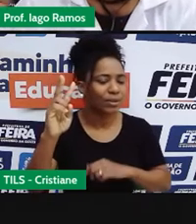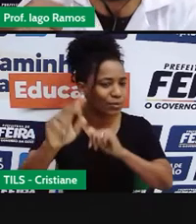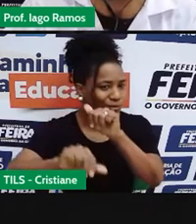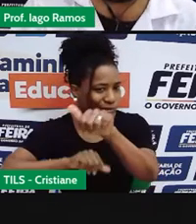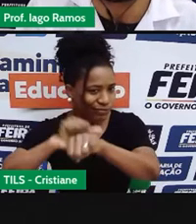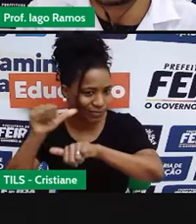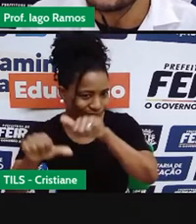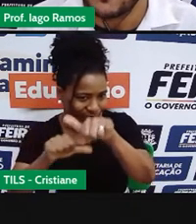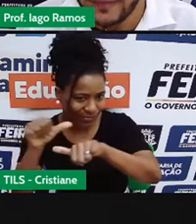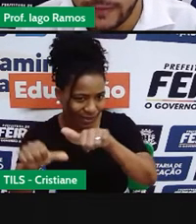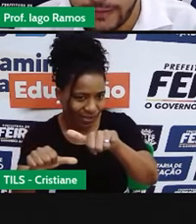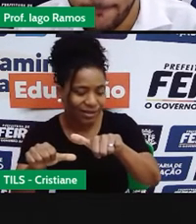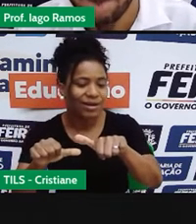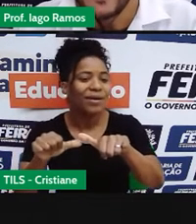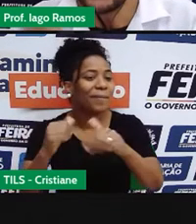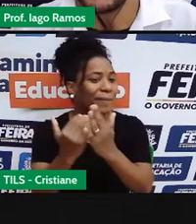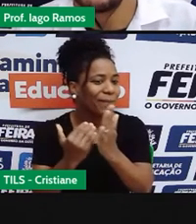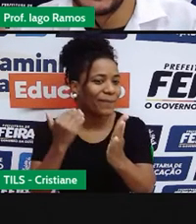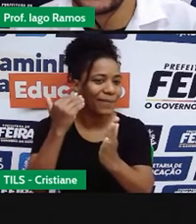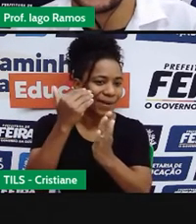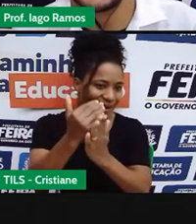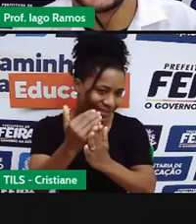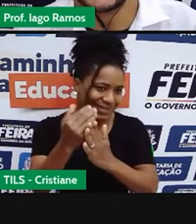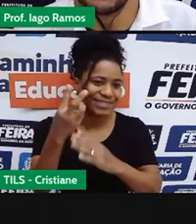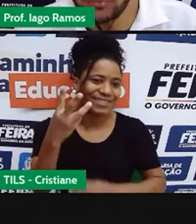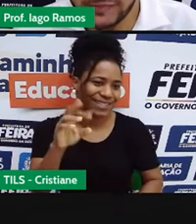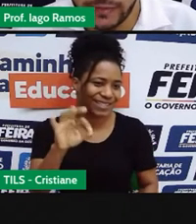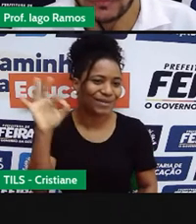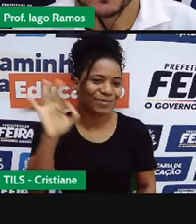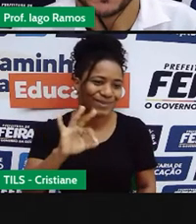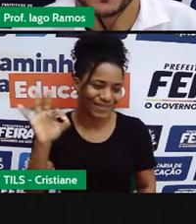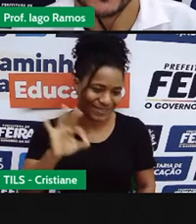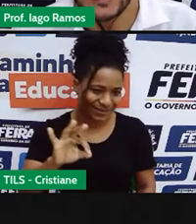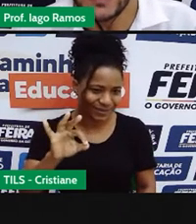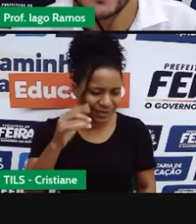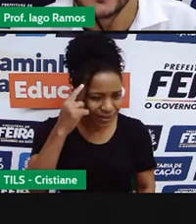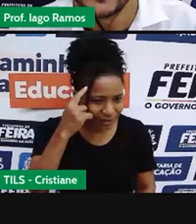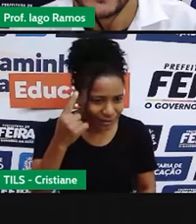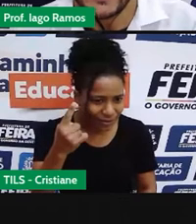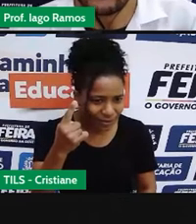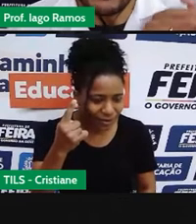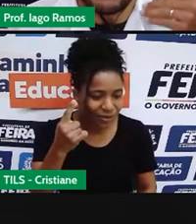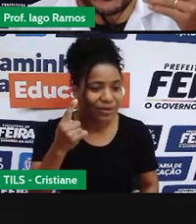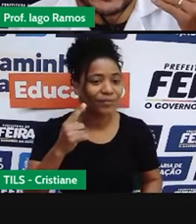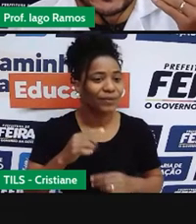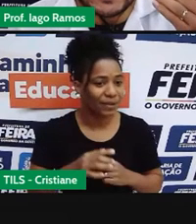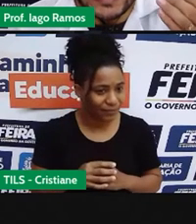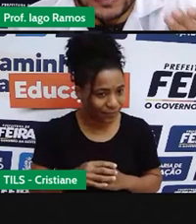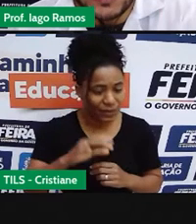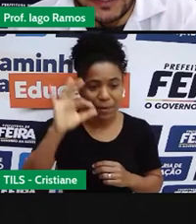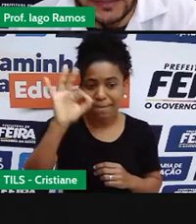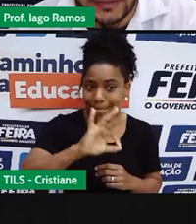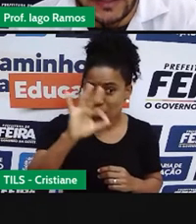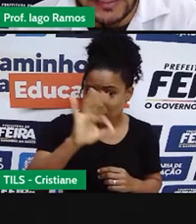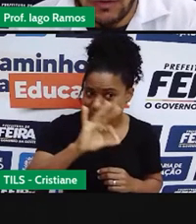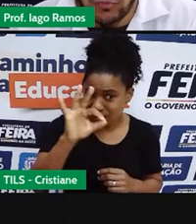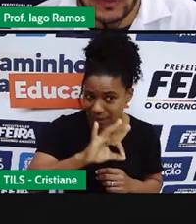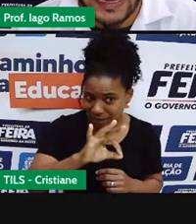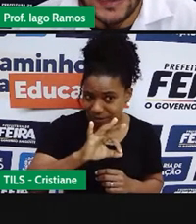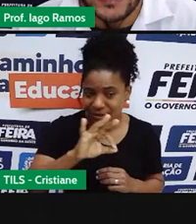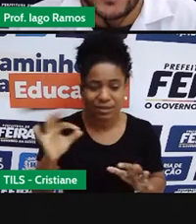é quem vai sofrer o aumento de 30%, tá? É uma porcentagem